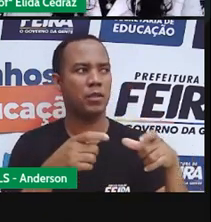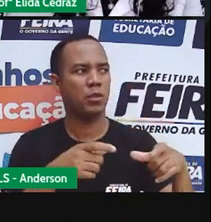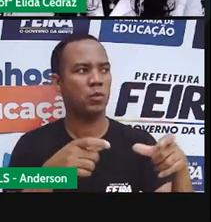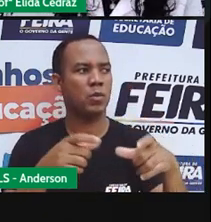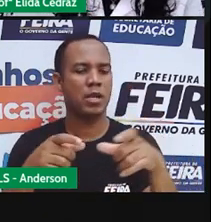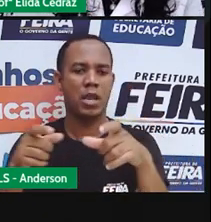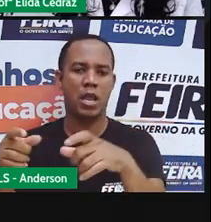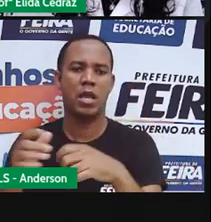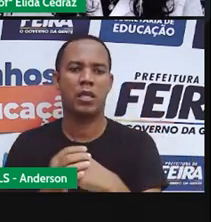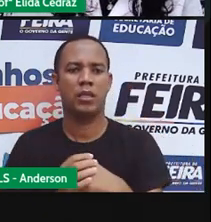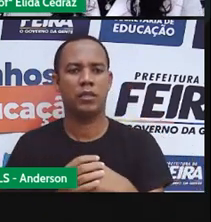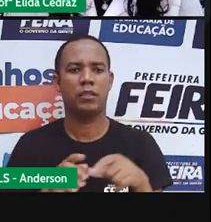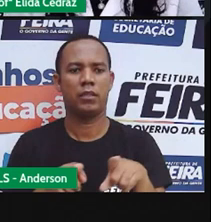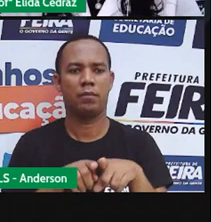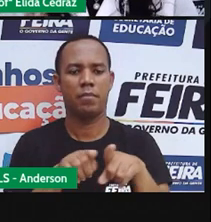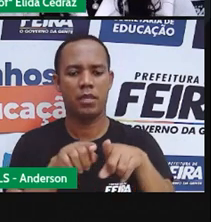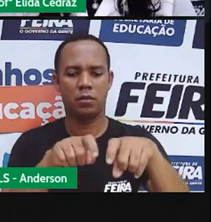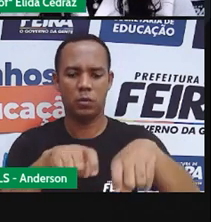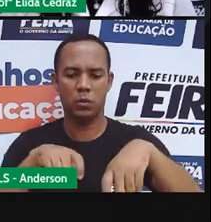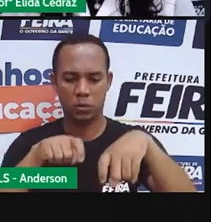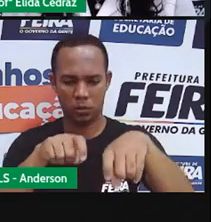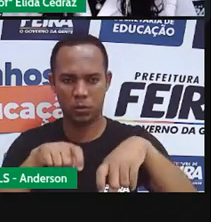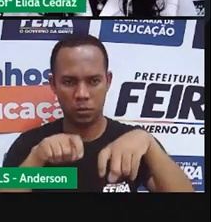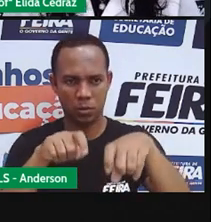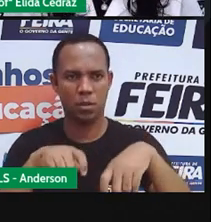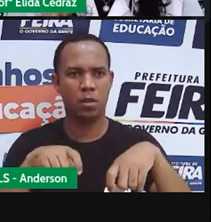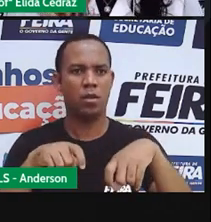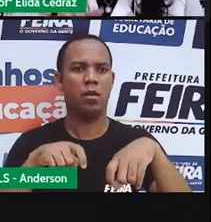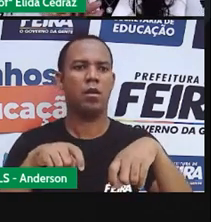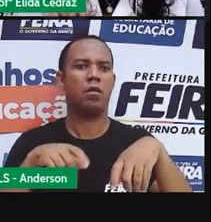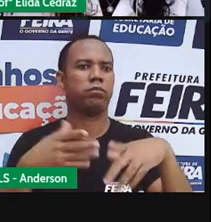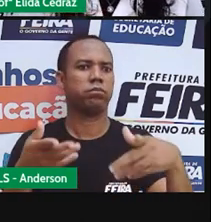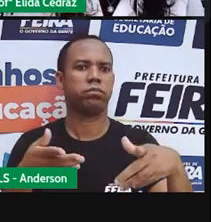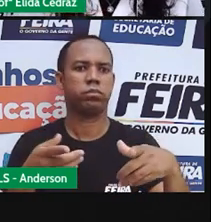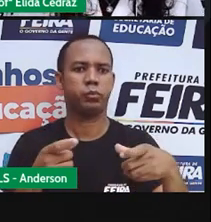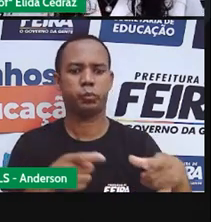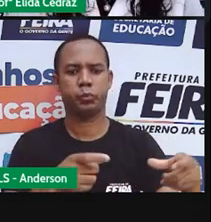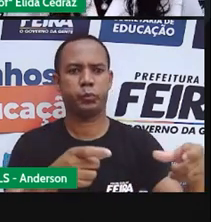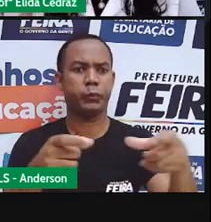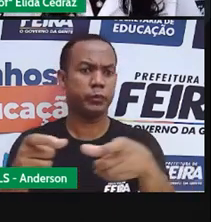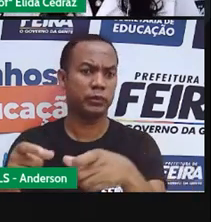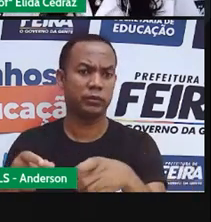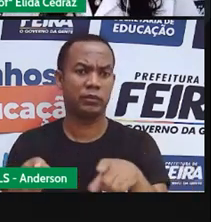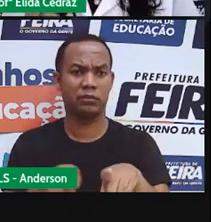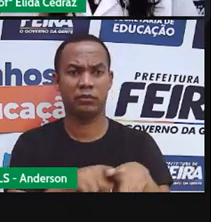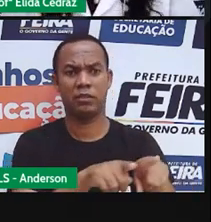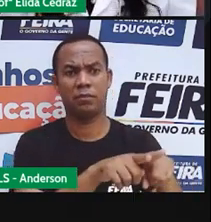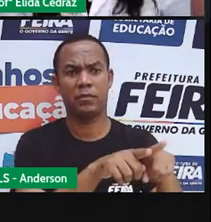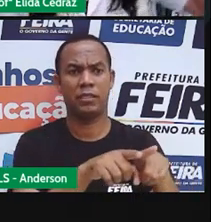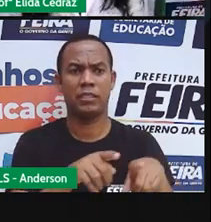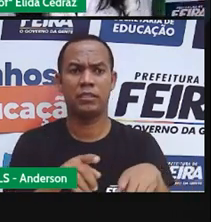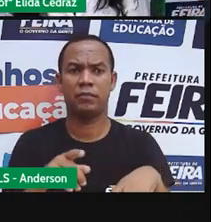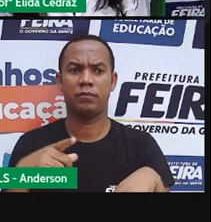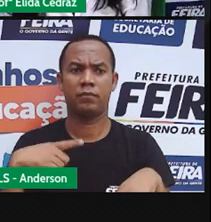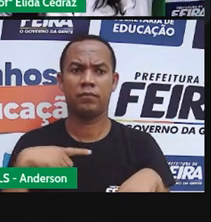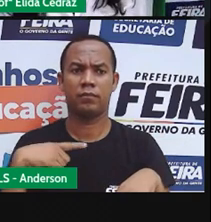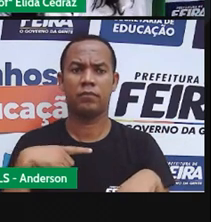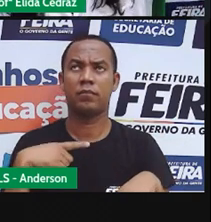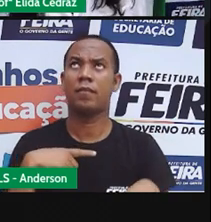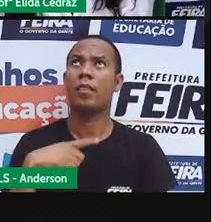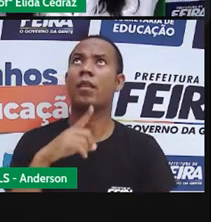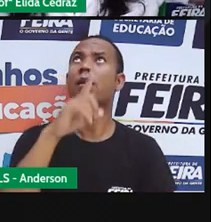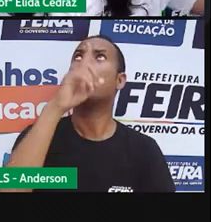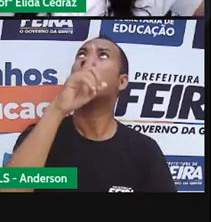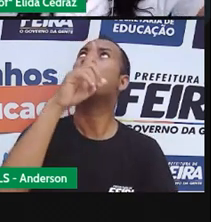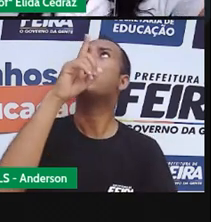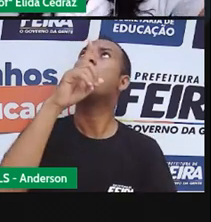urbana, quanto na área rural, em fazendas, substituindo o uso dessa energia elétrica convencional. Essa